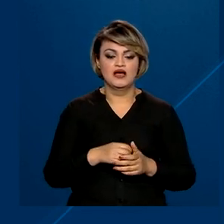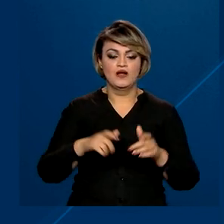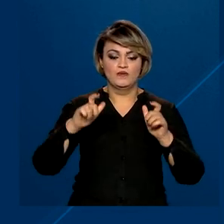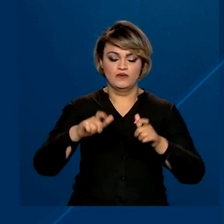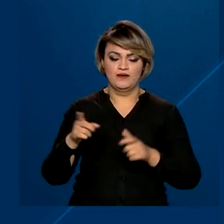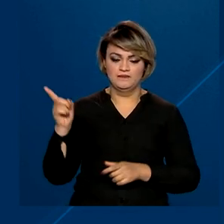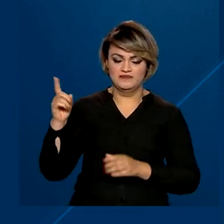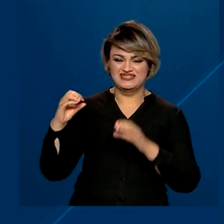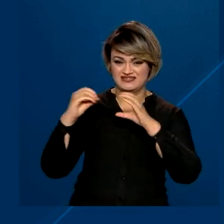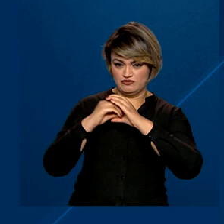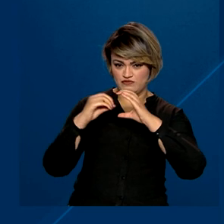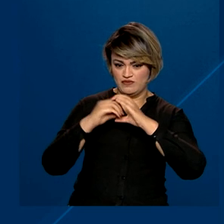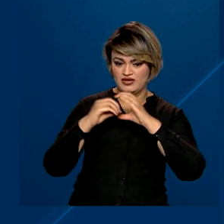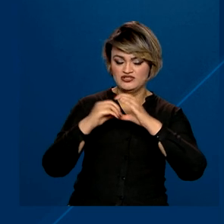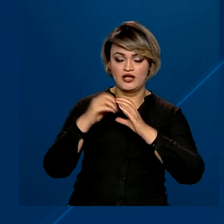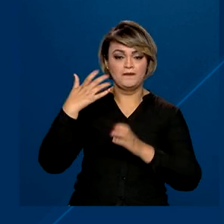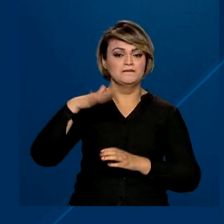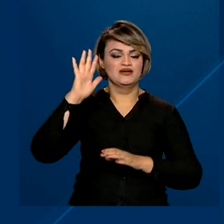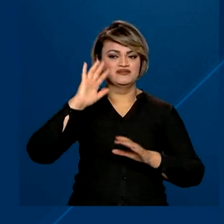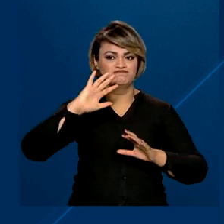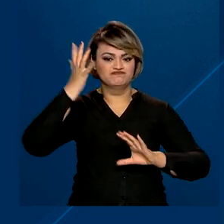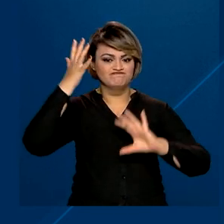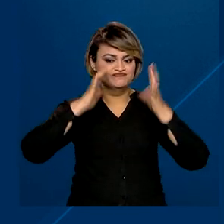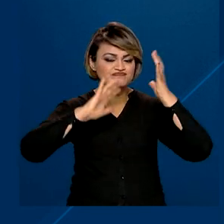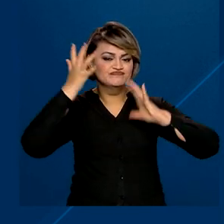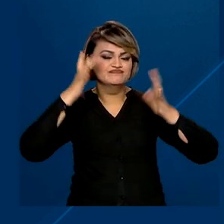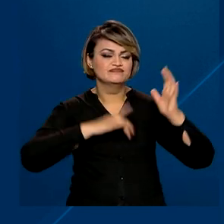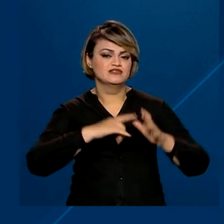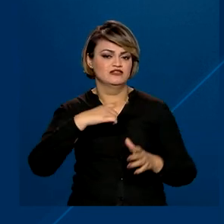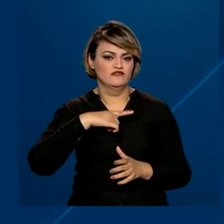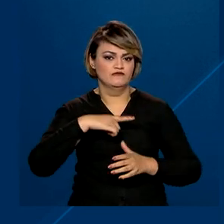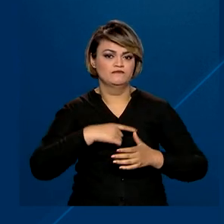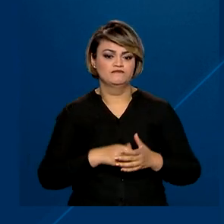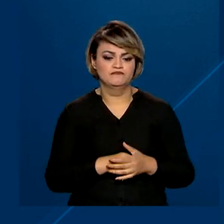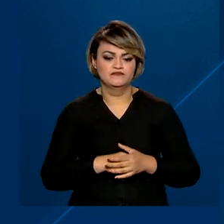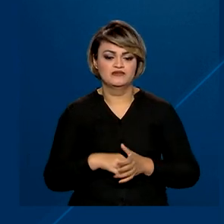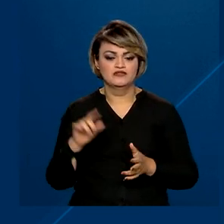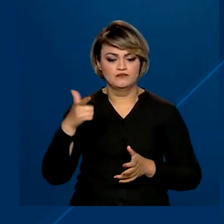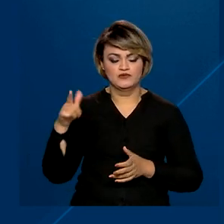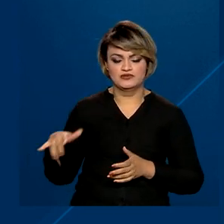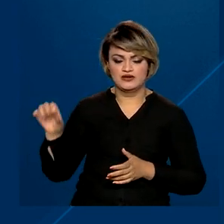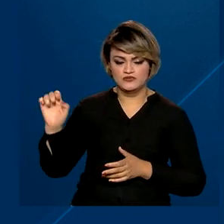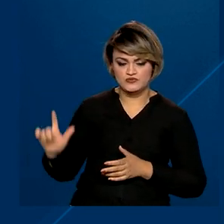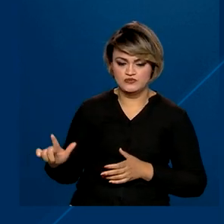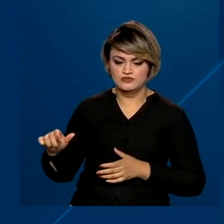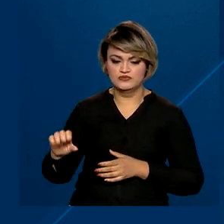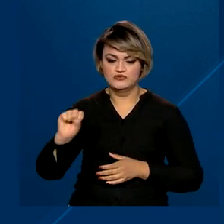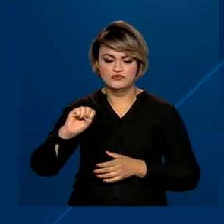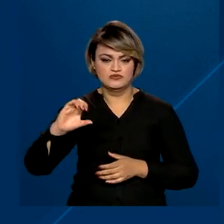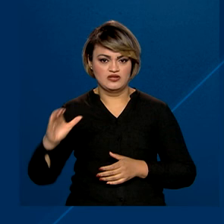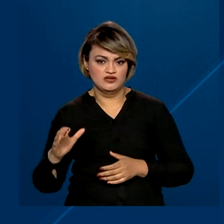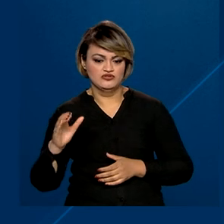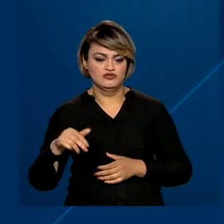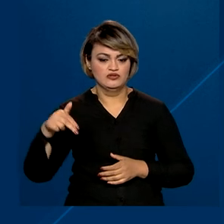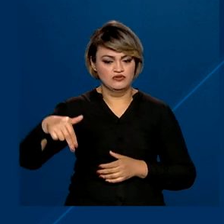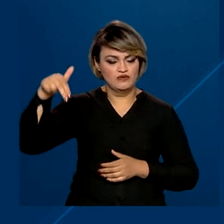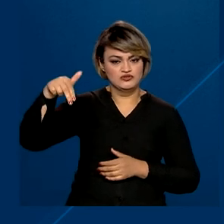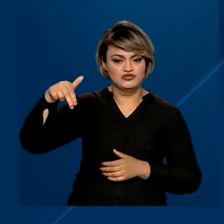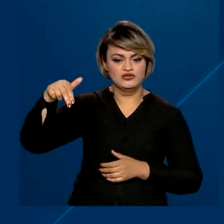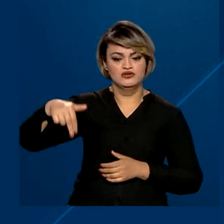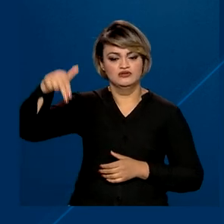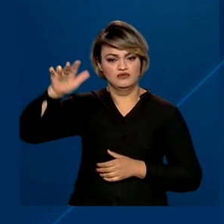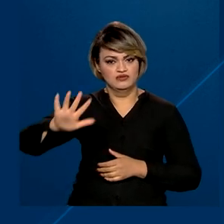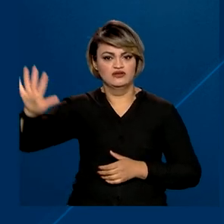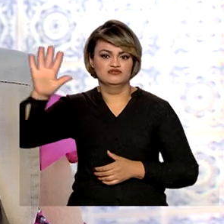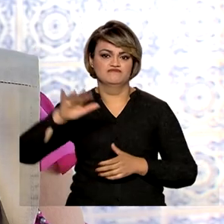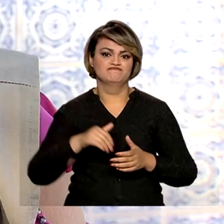centro-oeste apresentou a maior taxa de incidência de dengue, seguida das regiões sul, sudeste, norte e